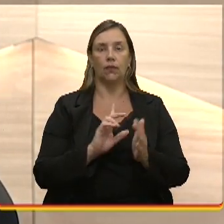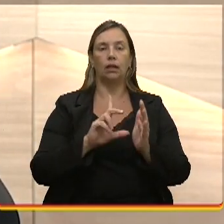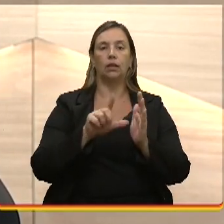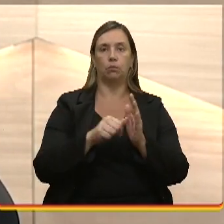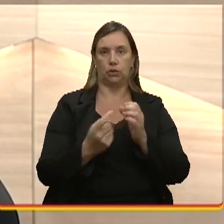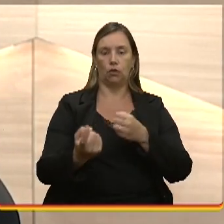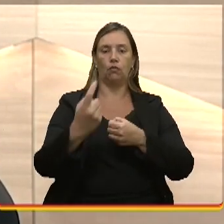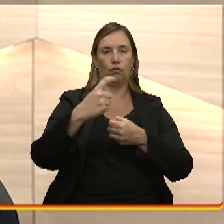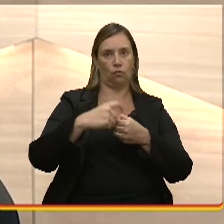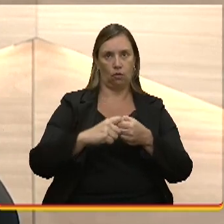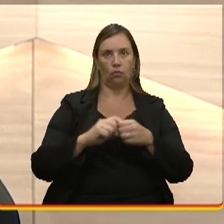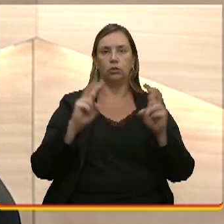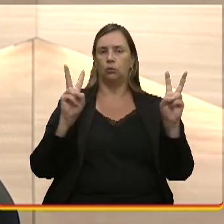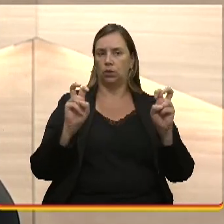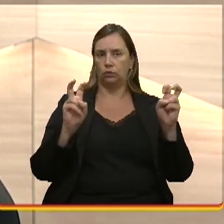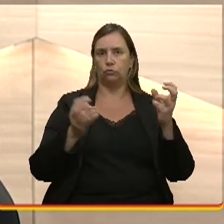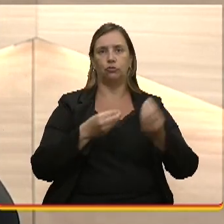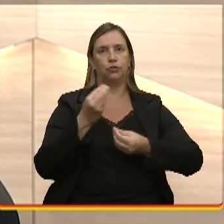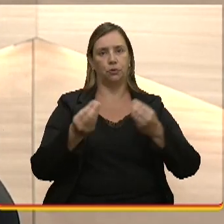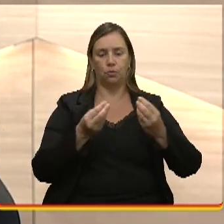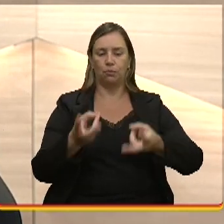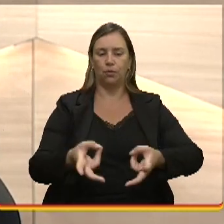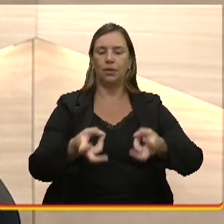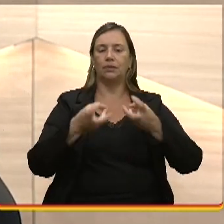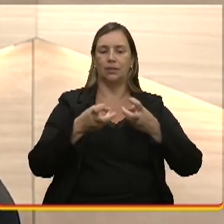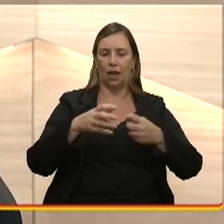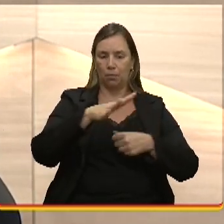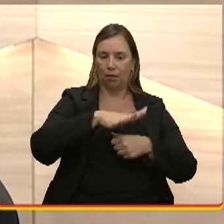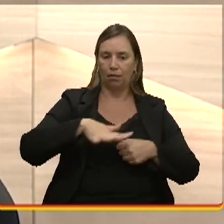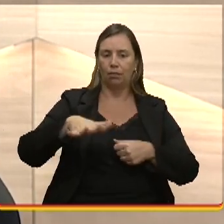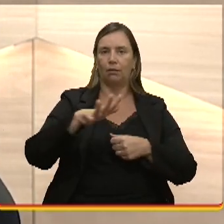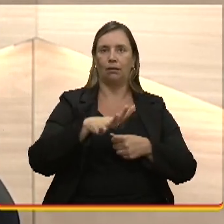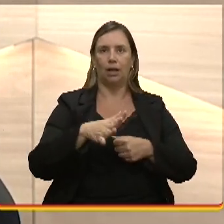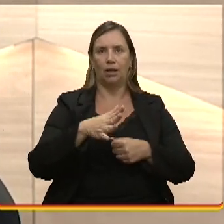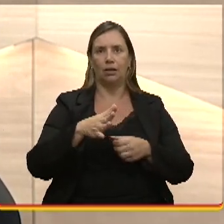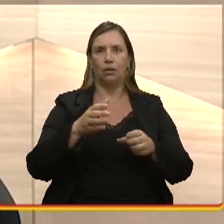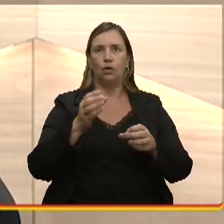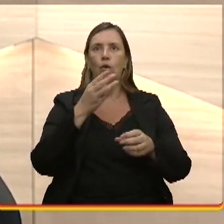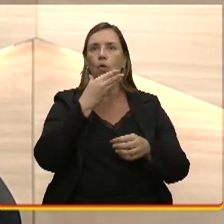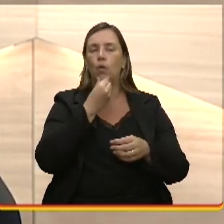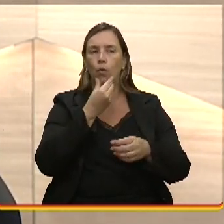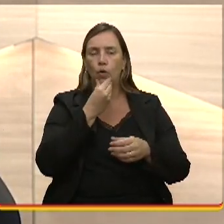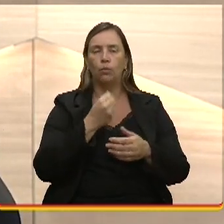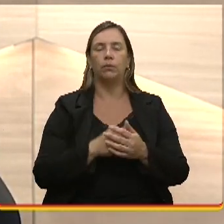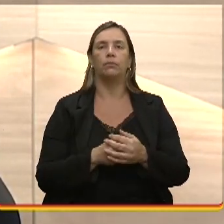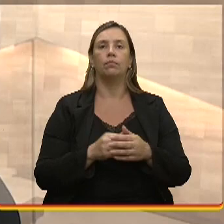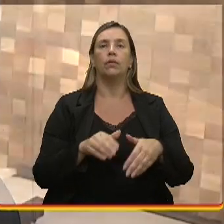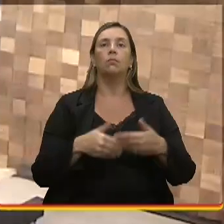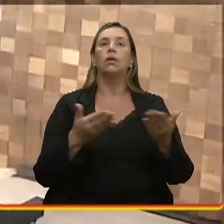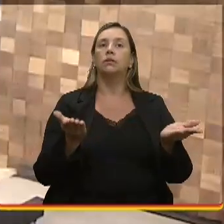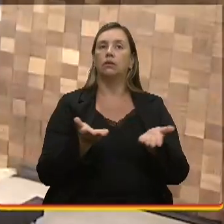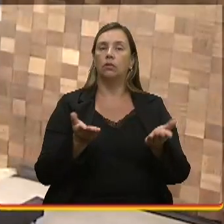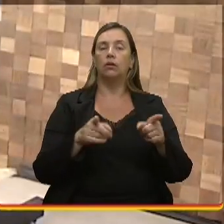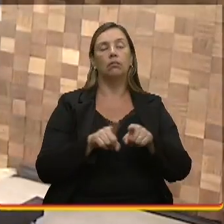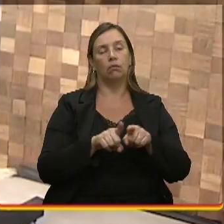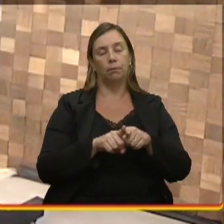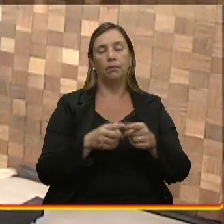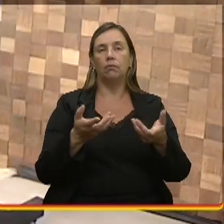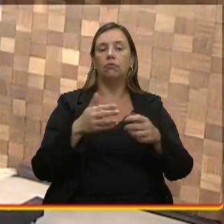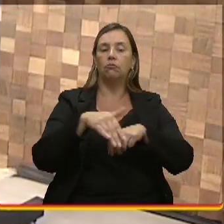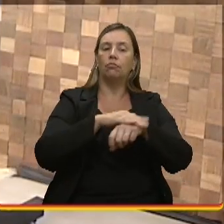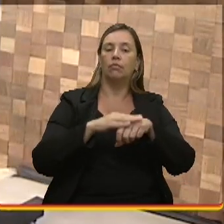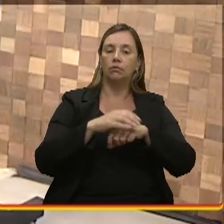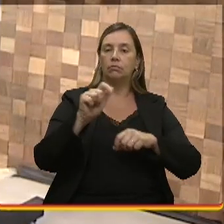a recepção nesse ambiente, que é super masculino. Como foi vocês chegarem nesse ambiente. Mas antes, quero também falar com a Aline,